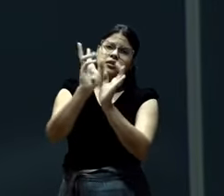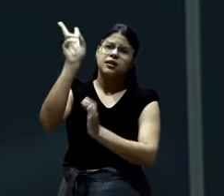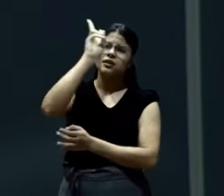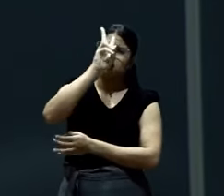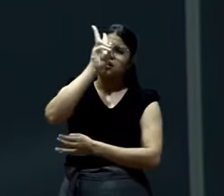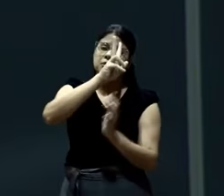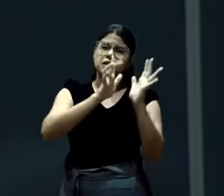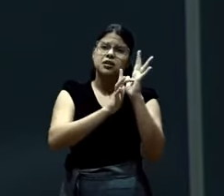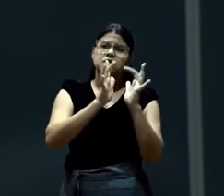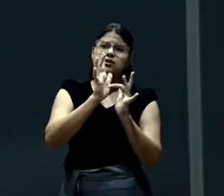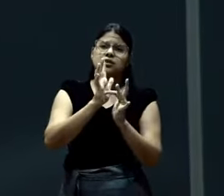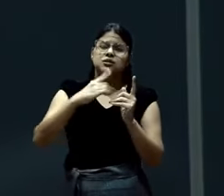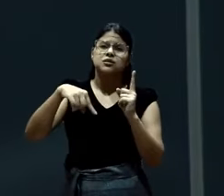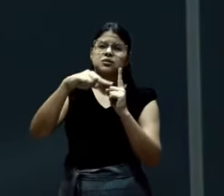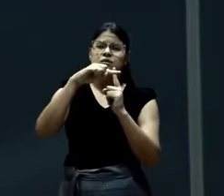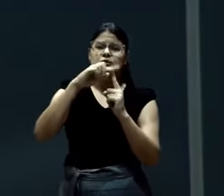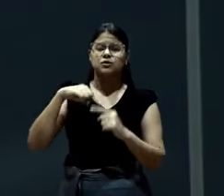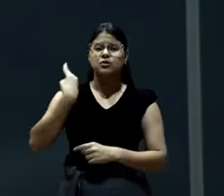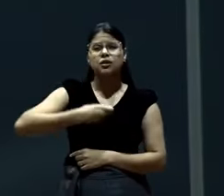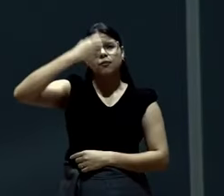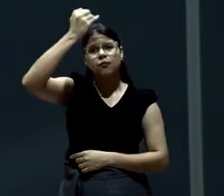Isso que nos torna. Família.